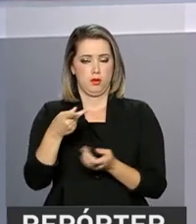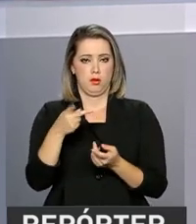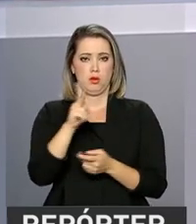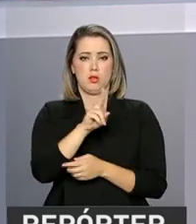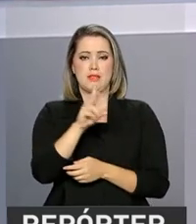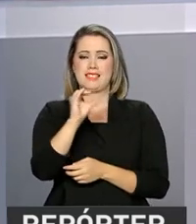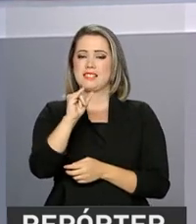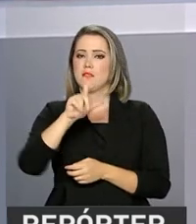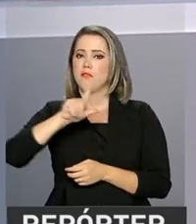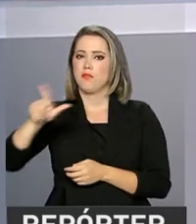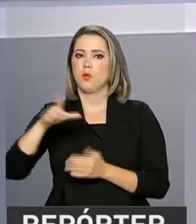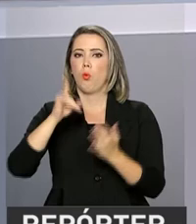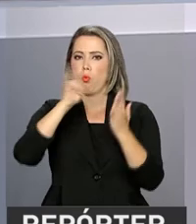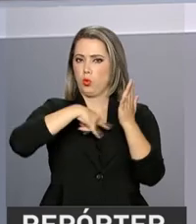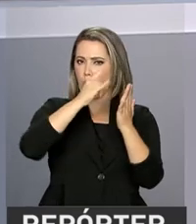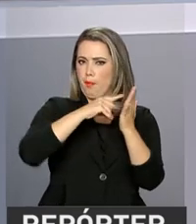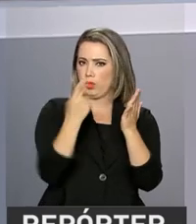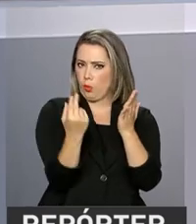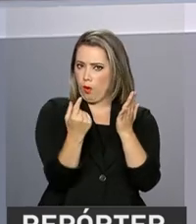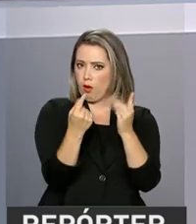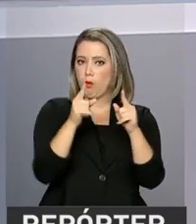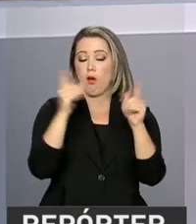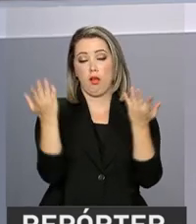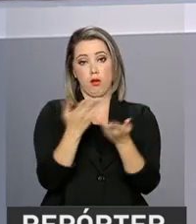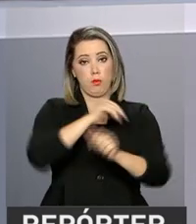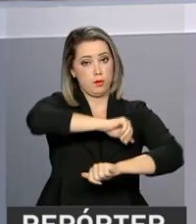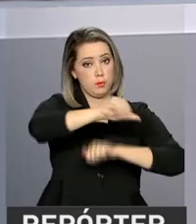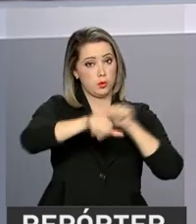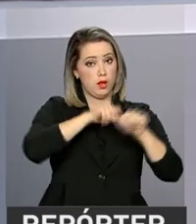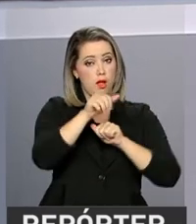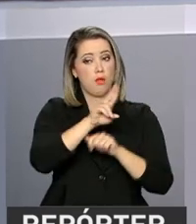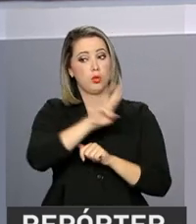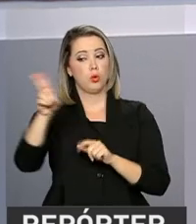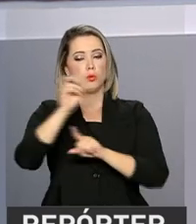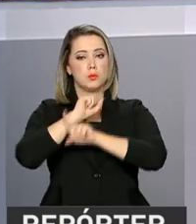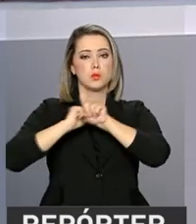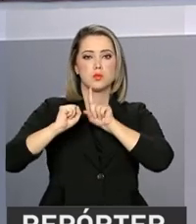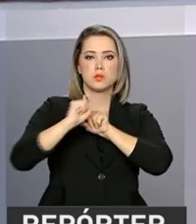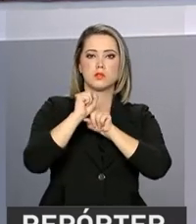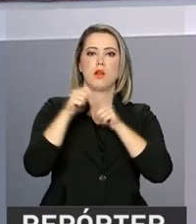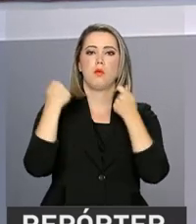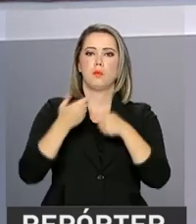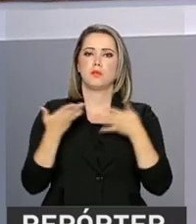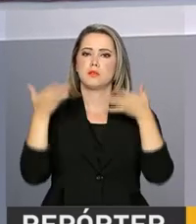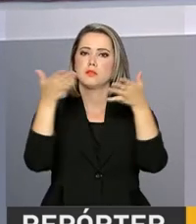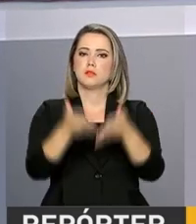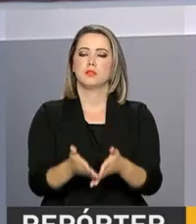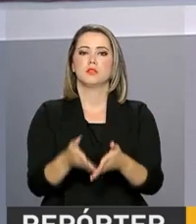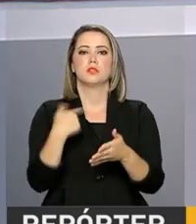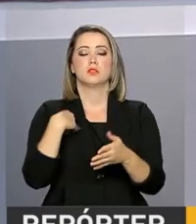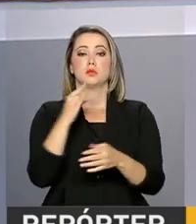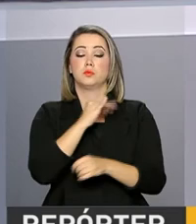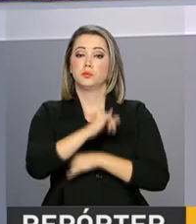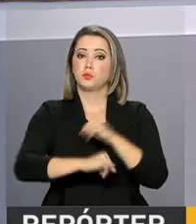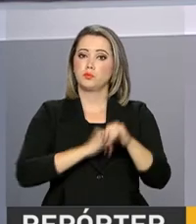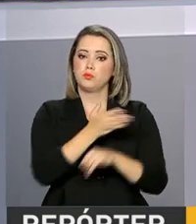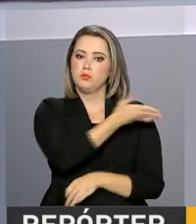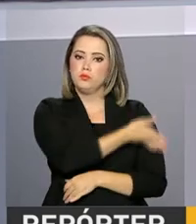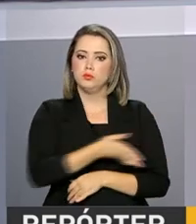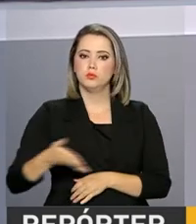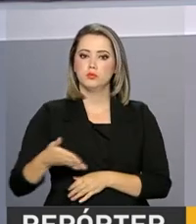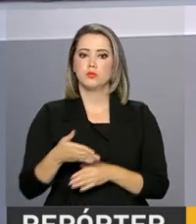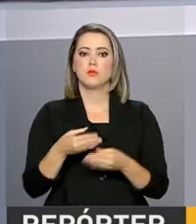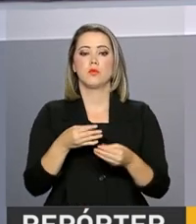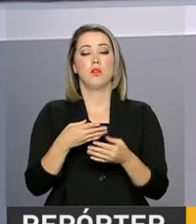carteira de identidade. Para solicitar o uso do nome social, os candidatos ao Enem devem acessar a página do participante e